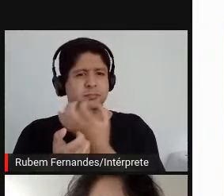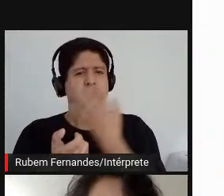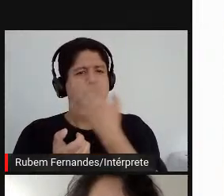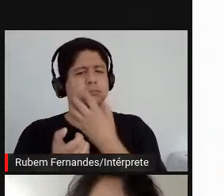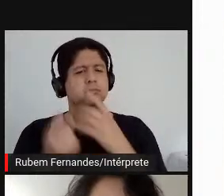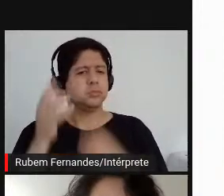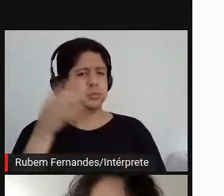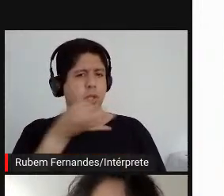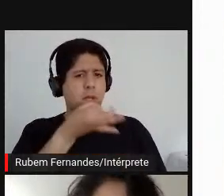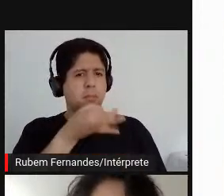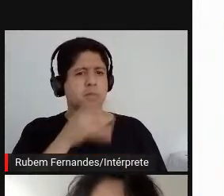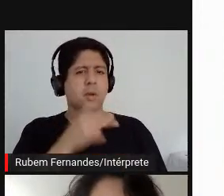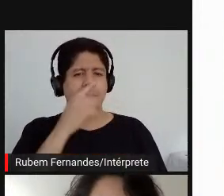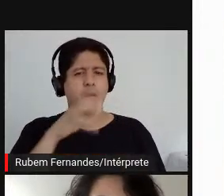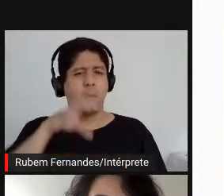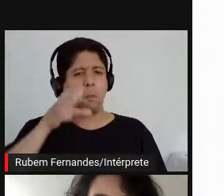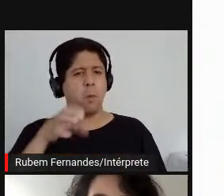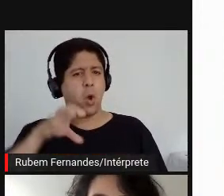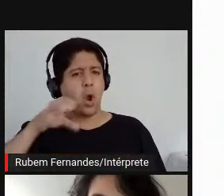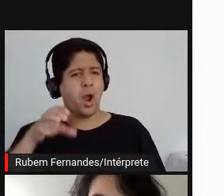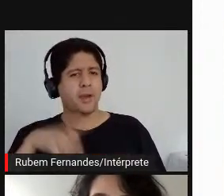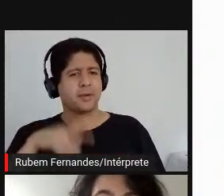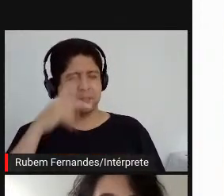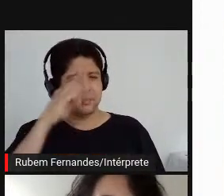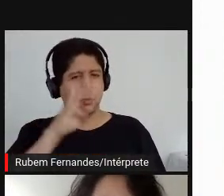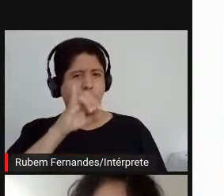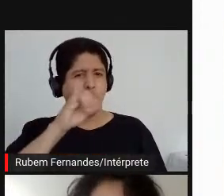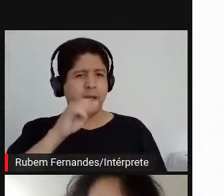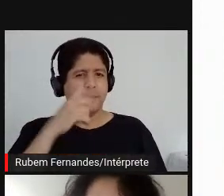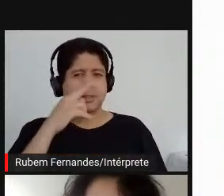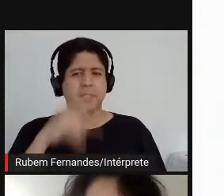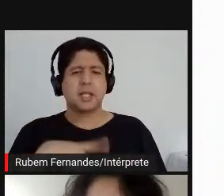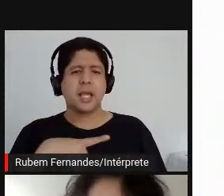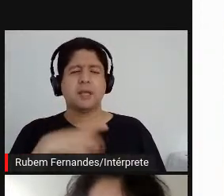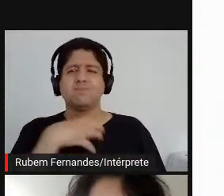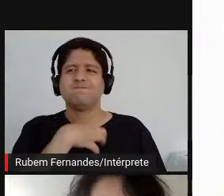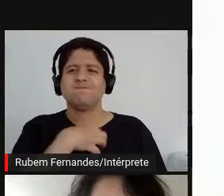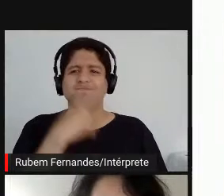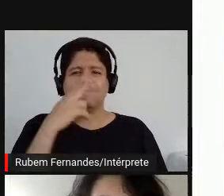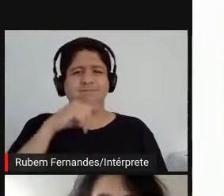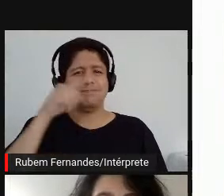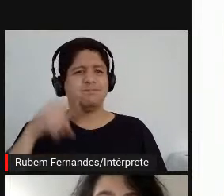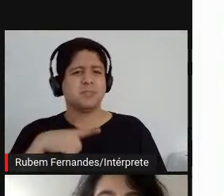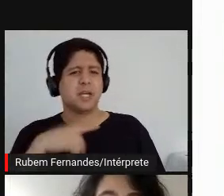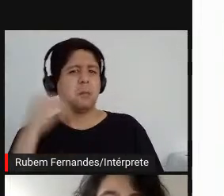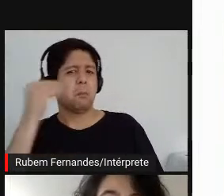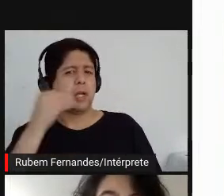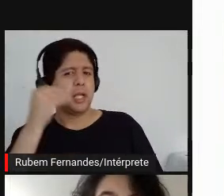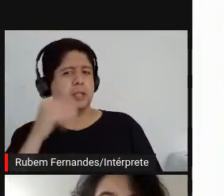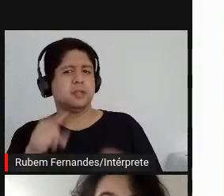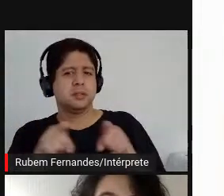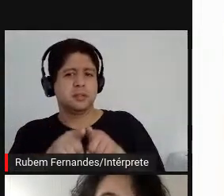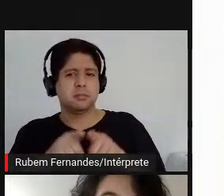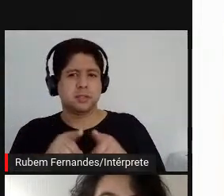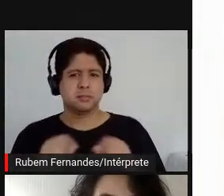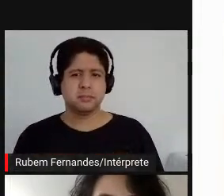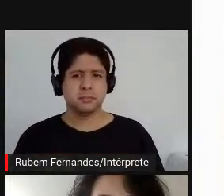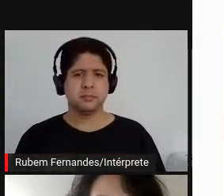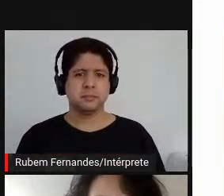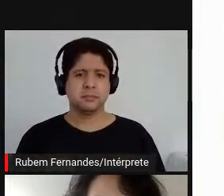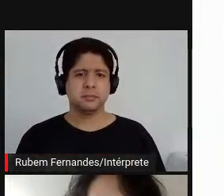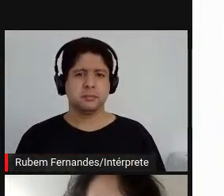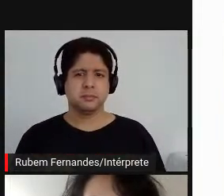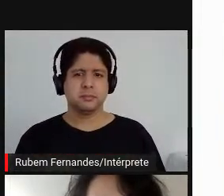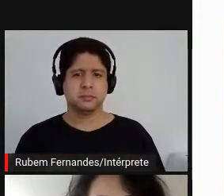Uma boia que dava algum tipo de contorno para a experiência, né? Então, sempre